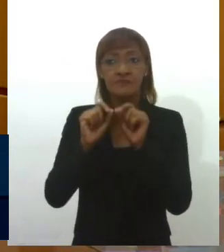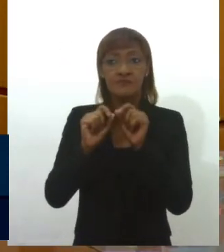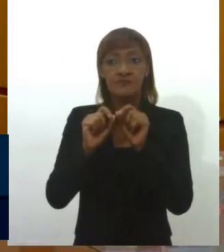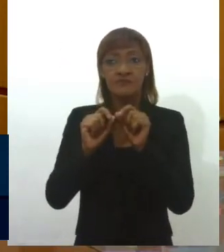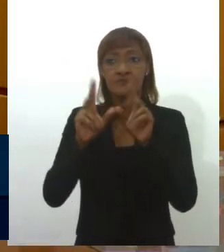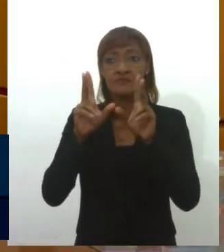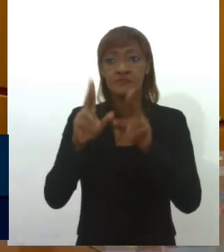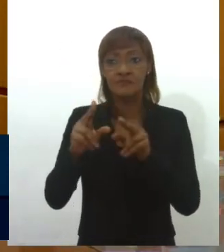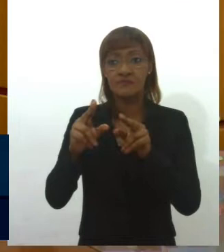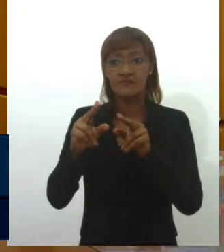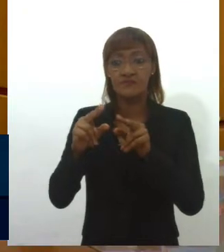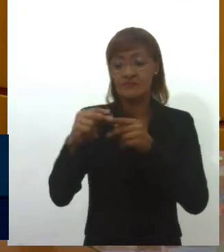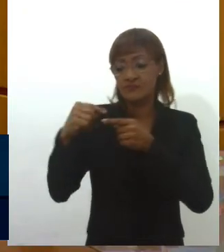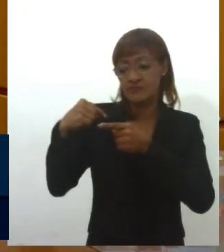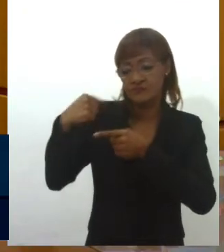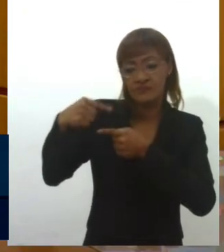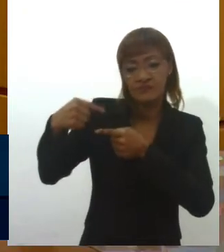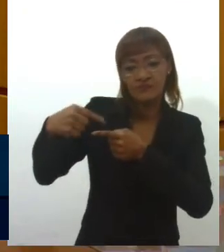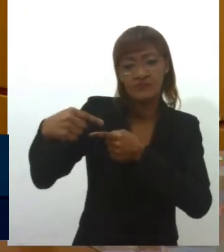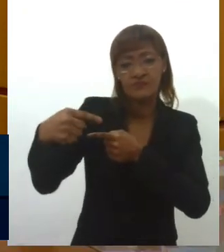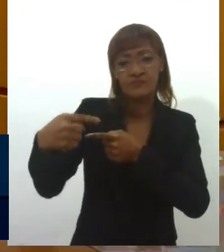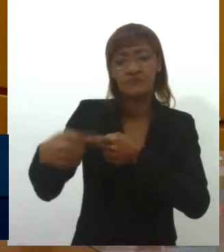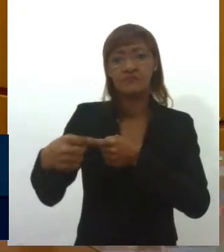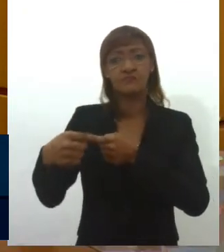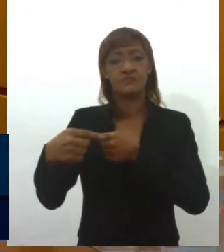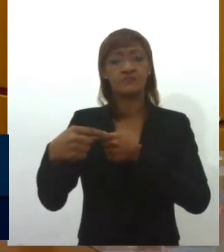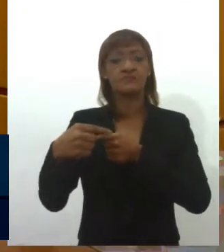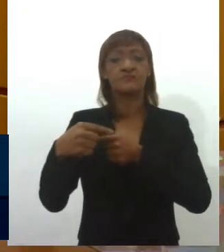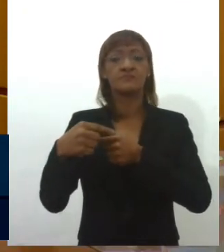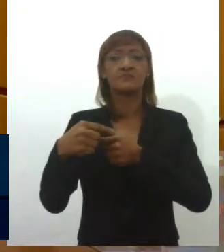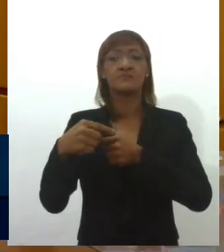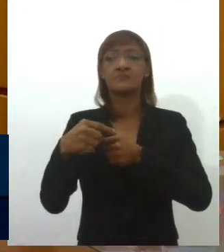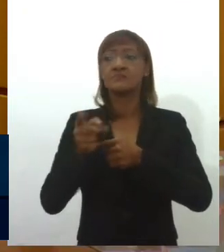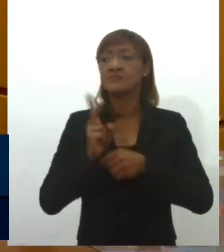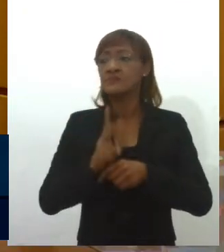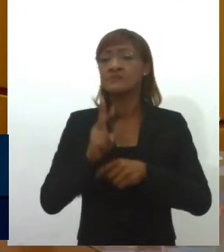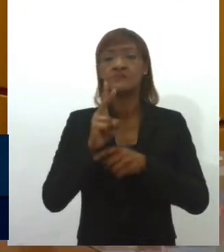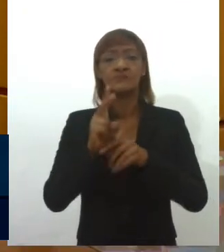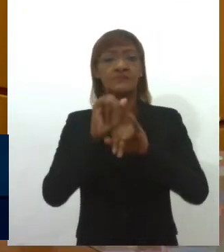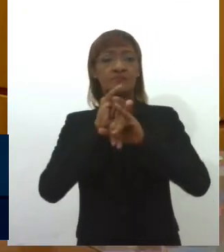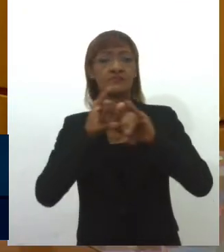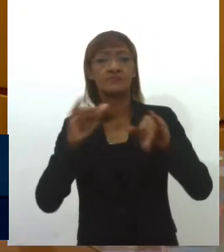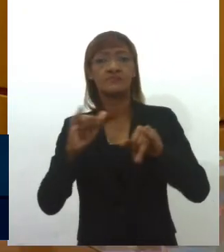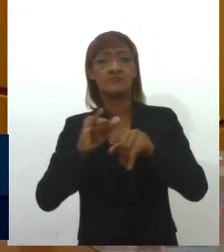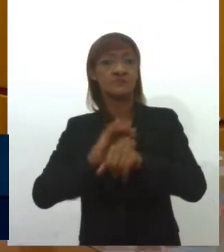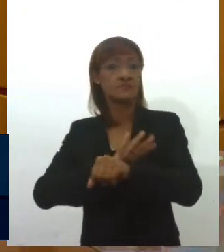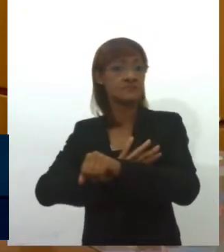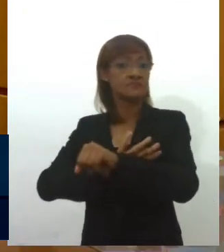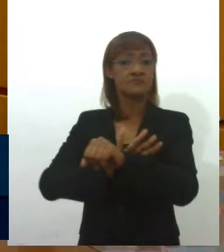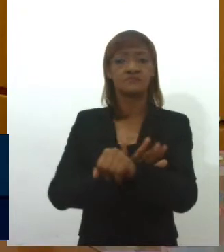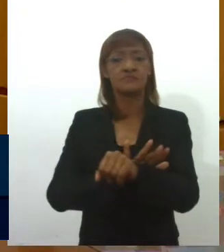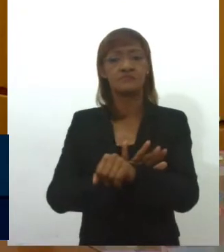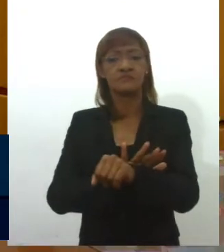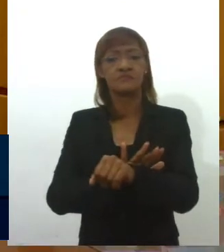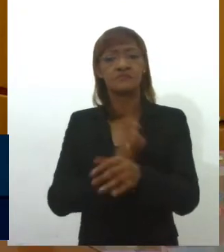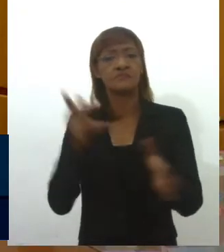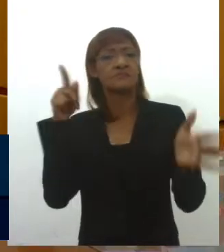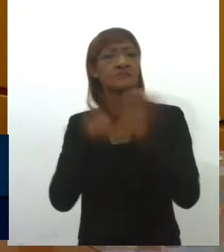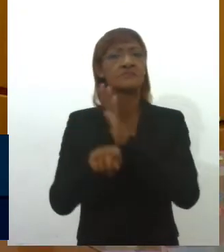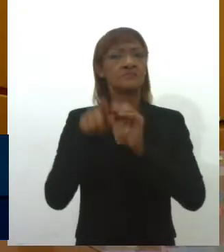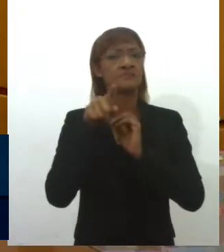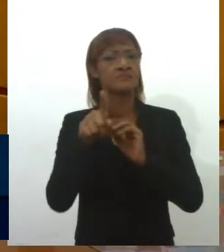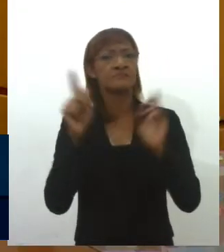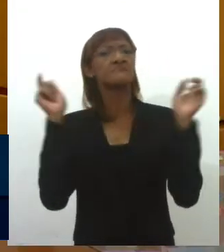que prega a supremacia de uma raça sobre todas as demais. Eu pergunto, isso